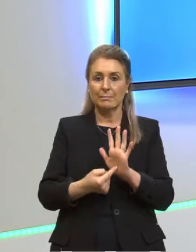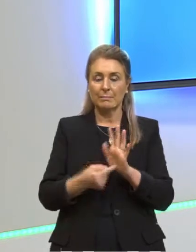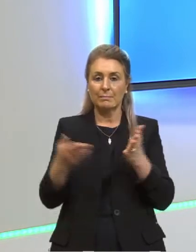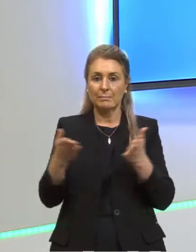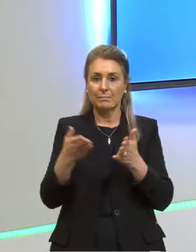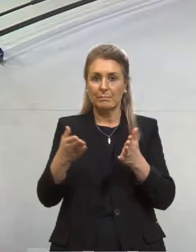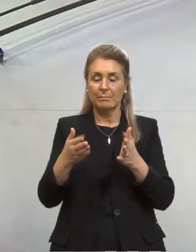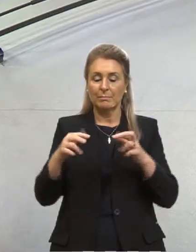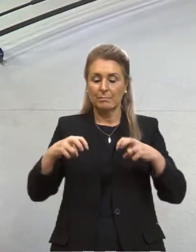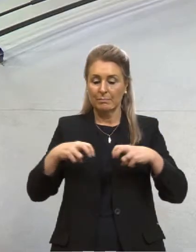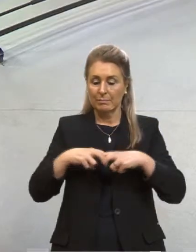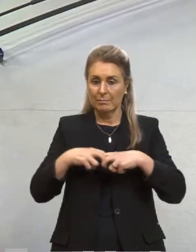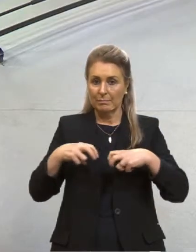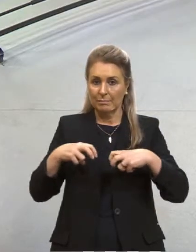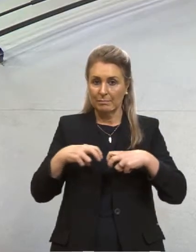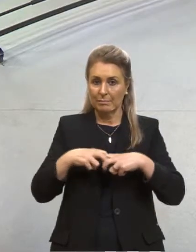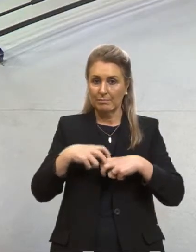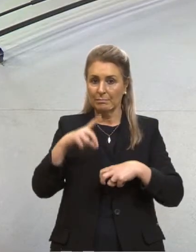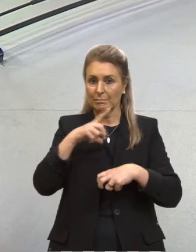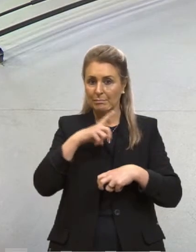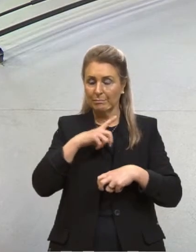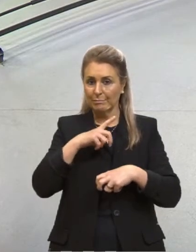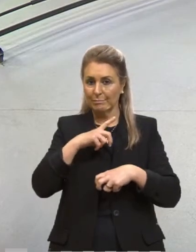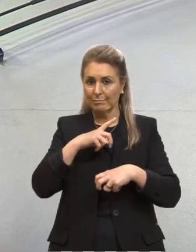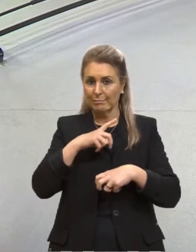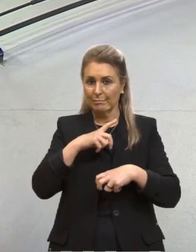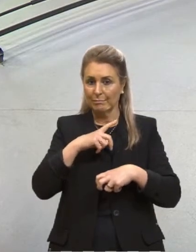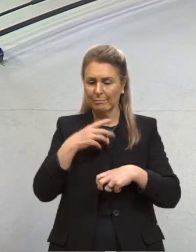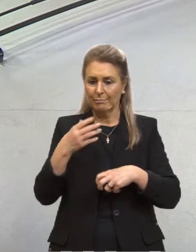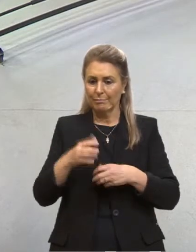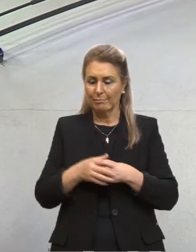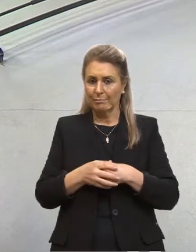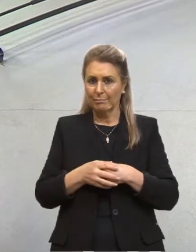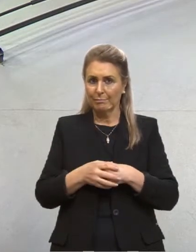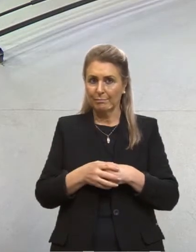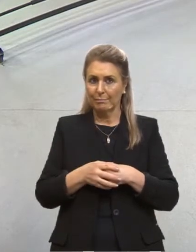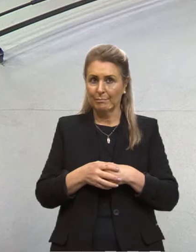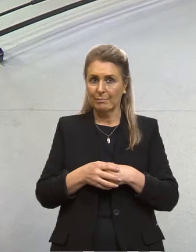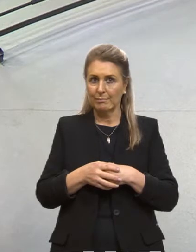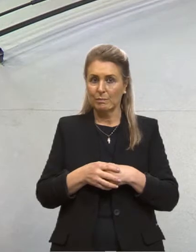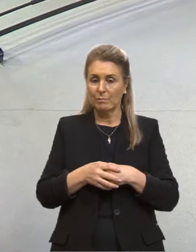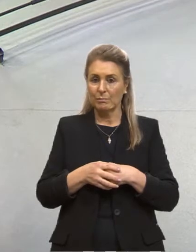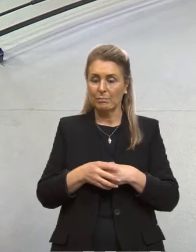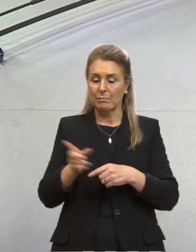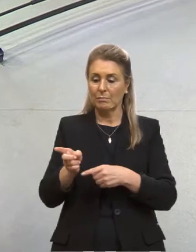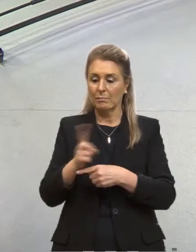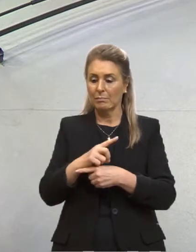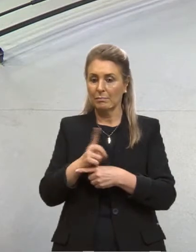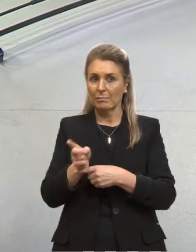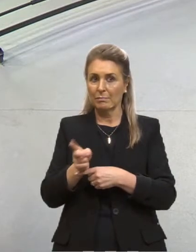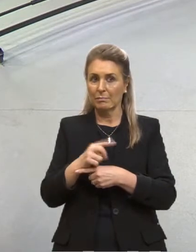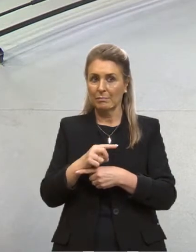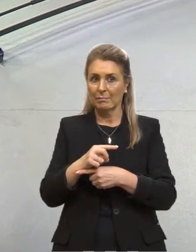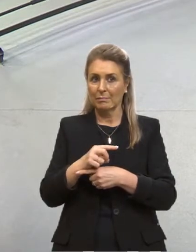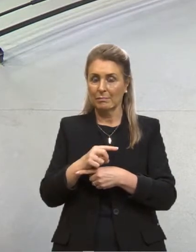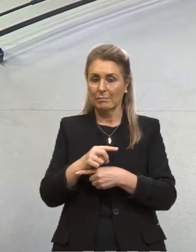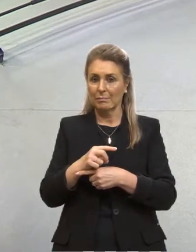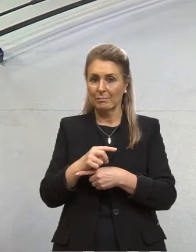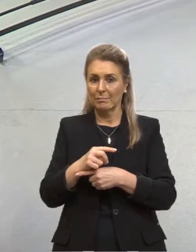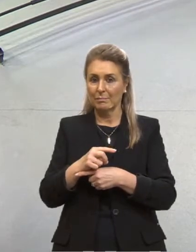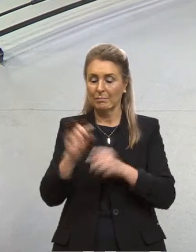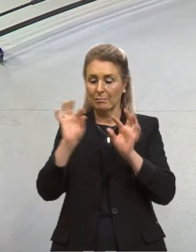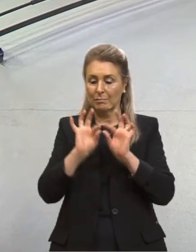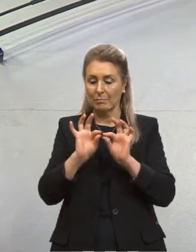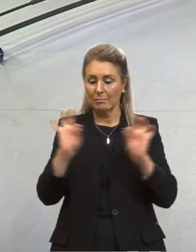na física nós tínhamos que a velocidade, lembra disso? É o